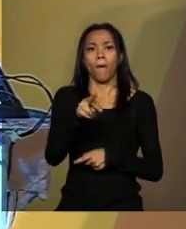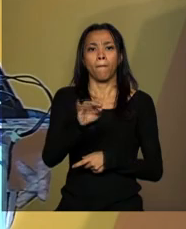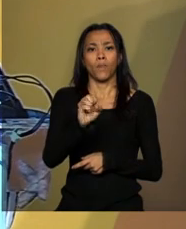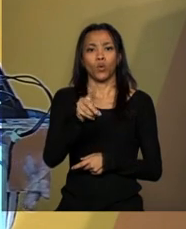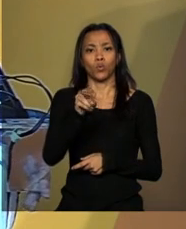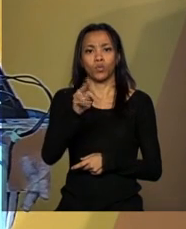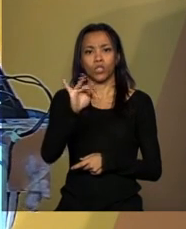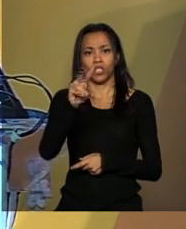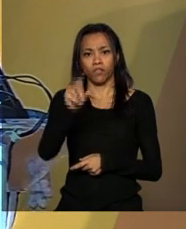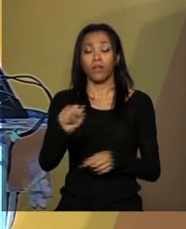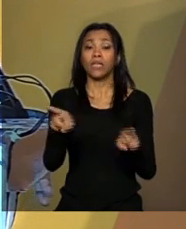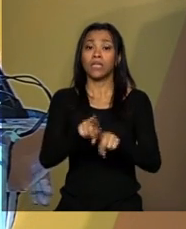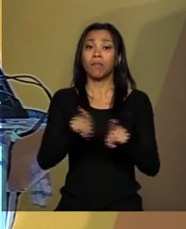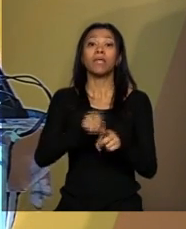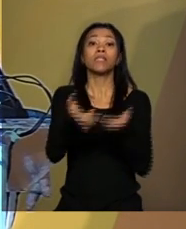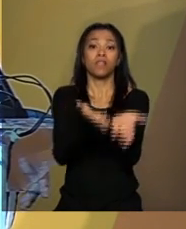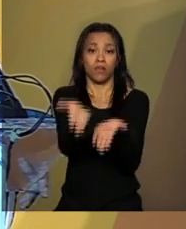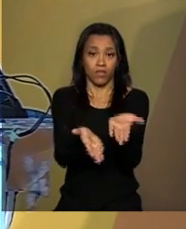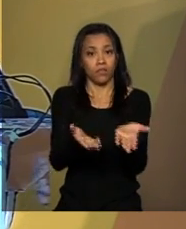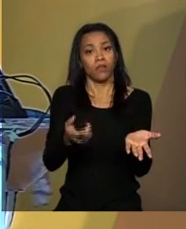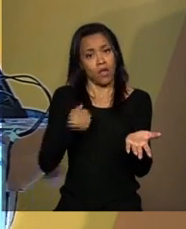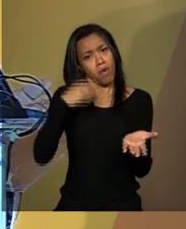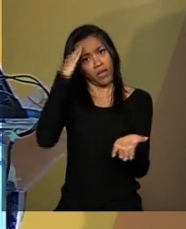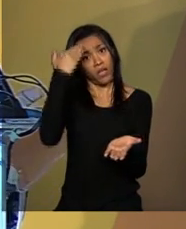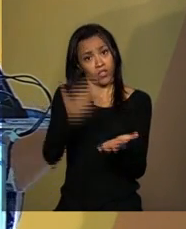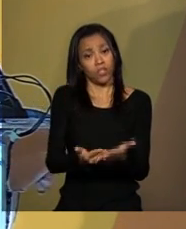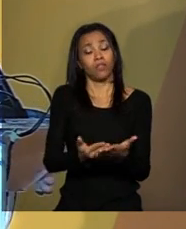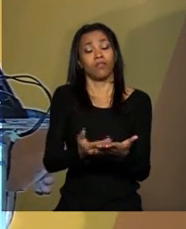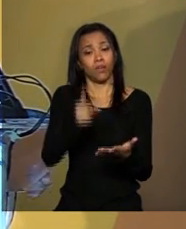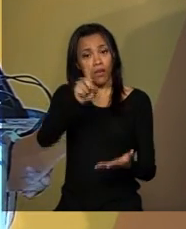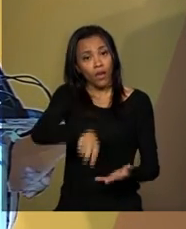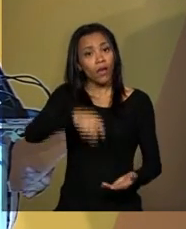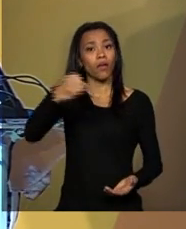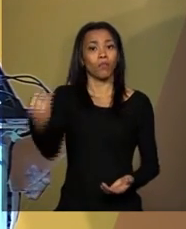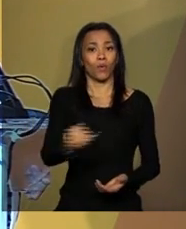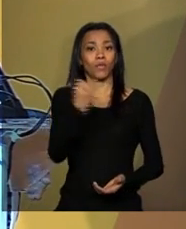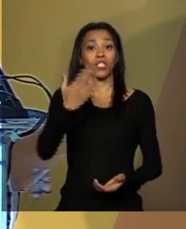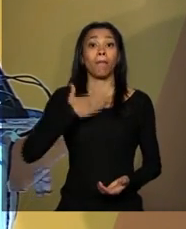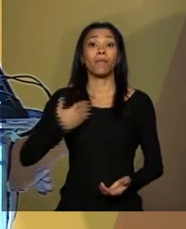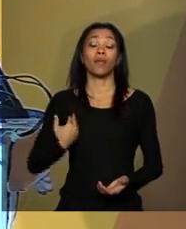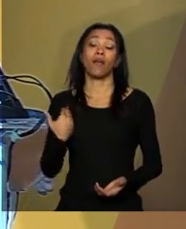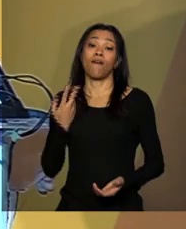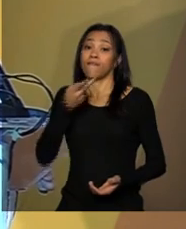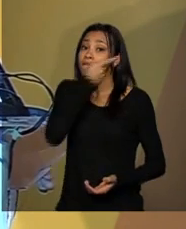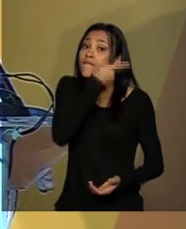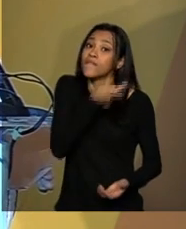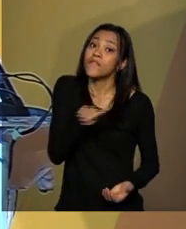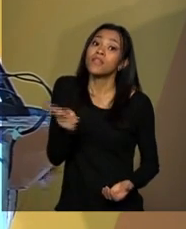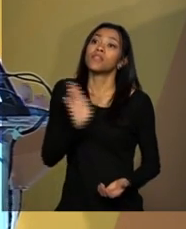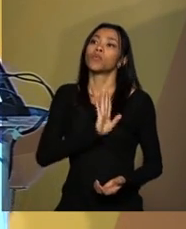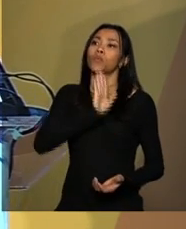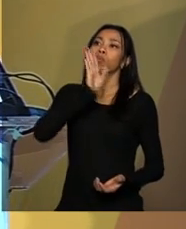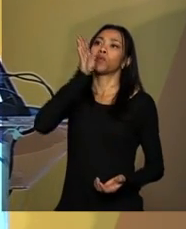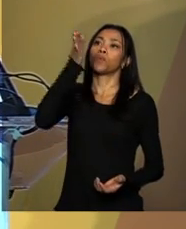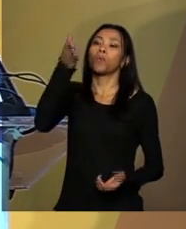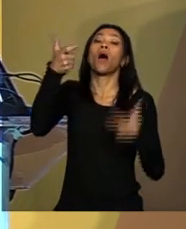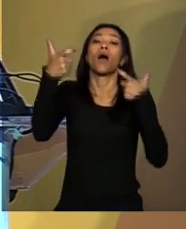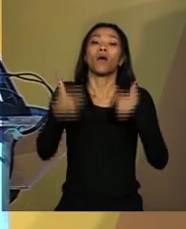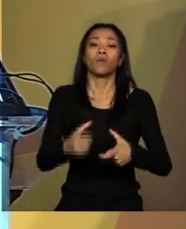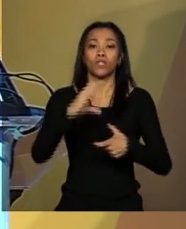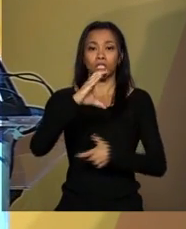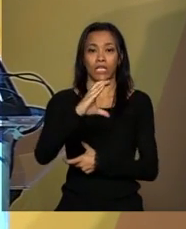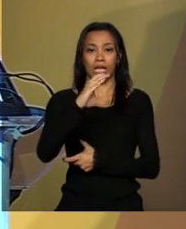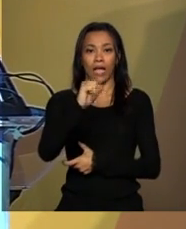Acredito também que vai ser muito importante a minha visita à Califórnia, porque nós temos